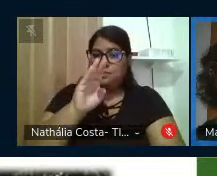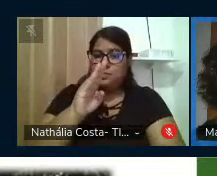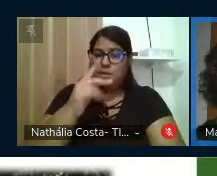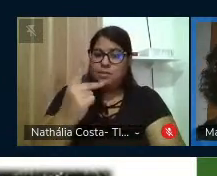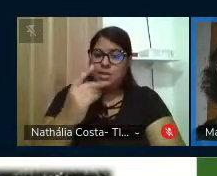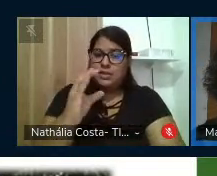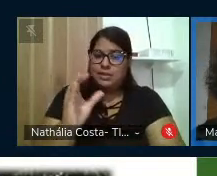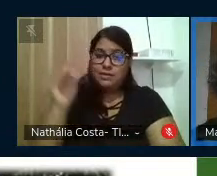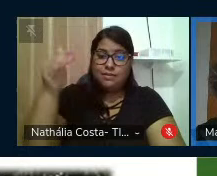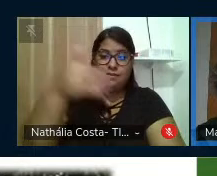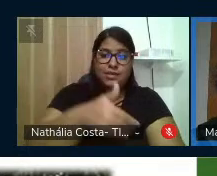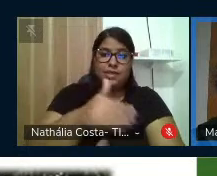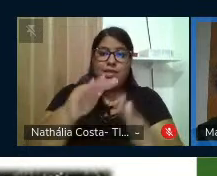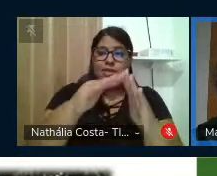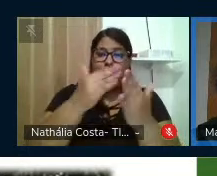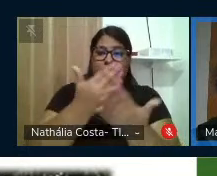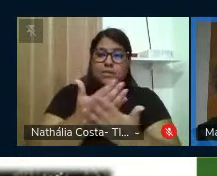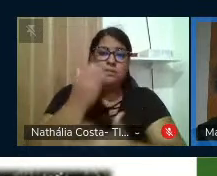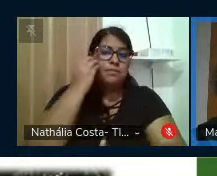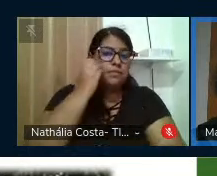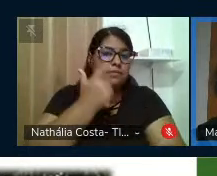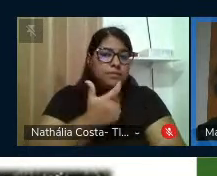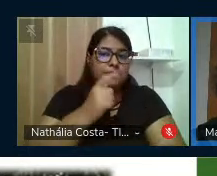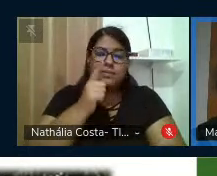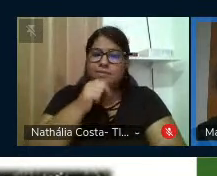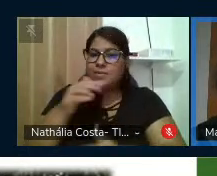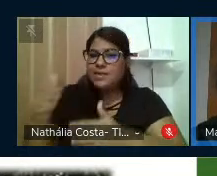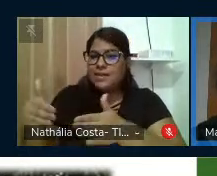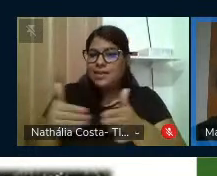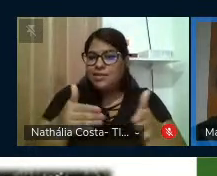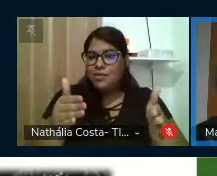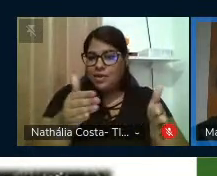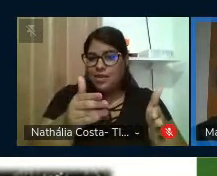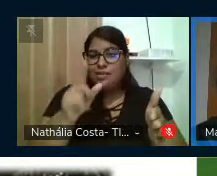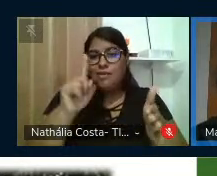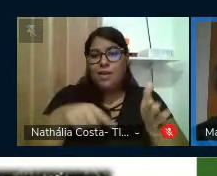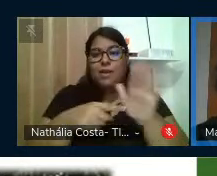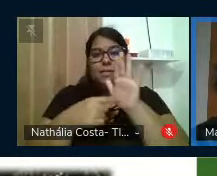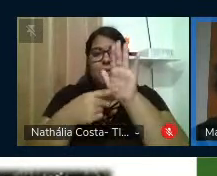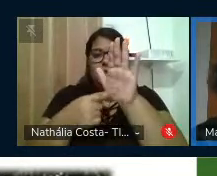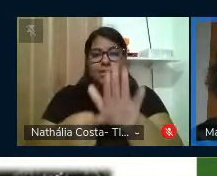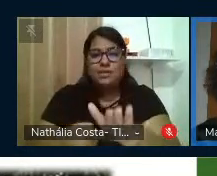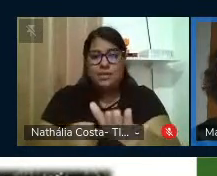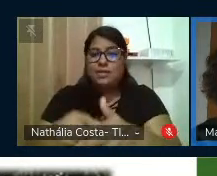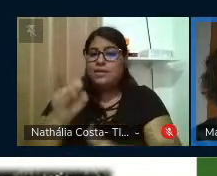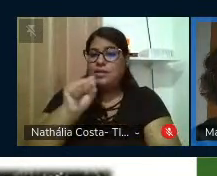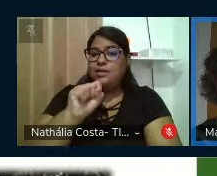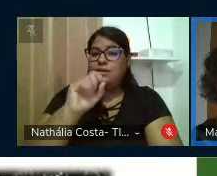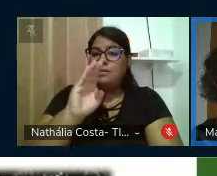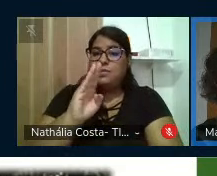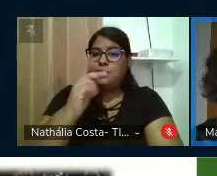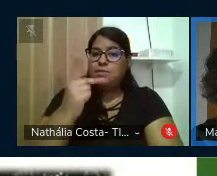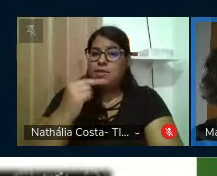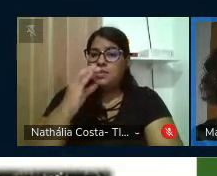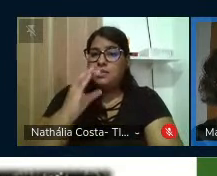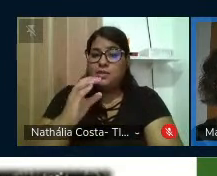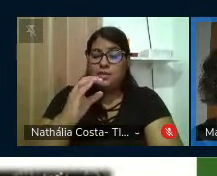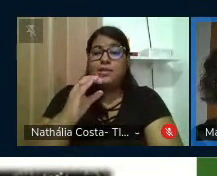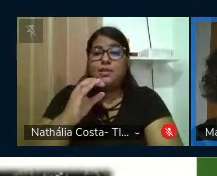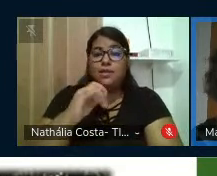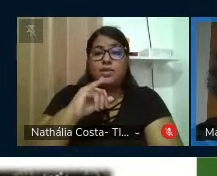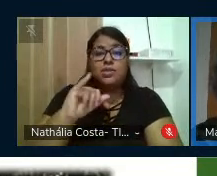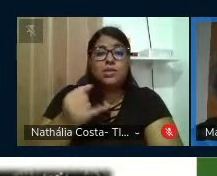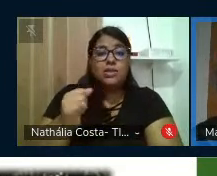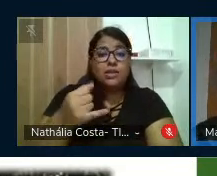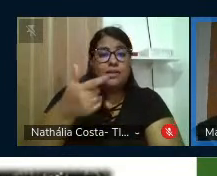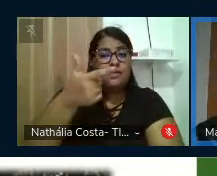à Escola, com Paulo Freire e o Rio Capibaribe, que foi apresentado a SBPC em janeiro de 2020,